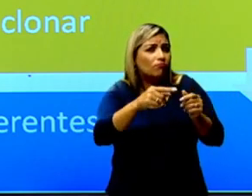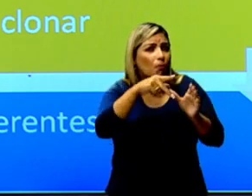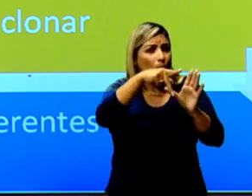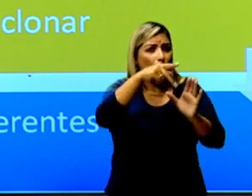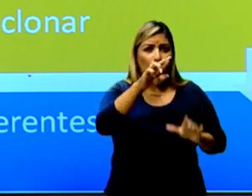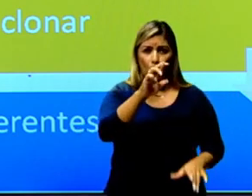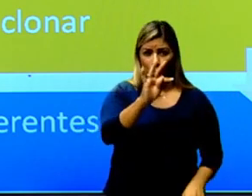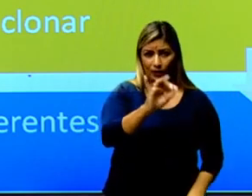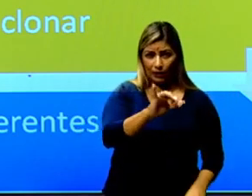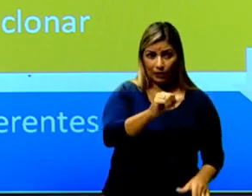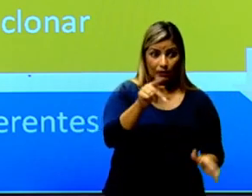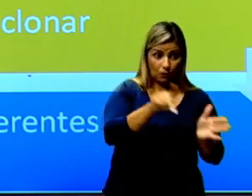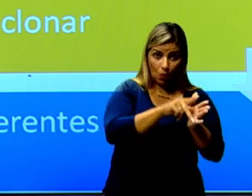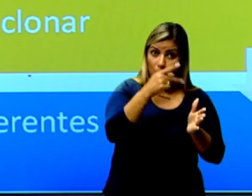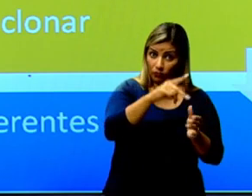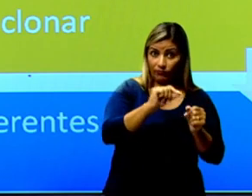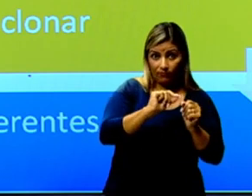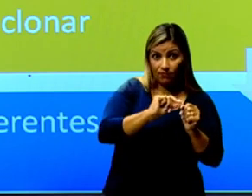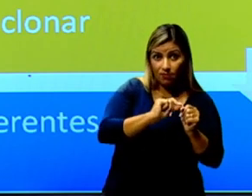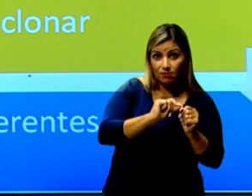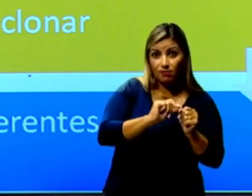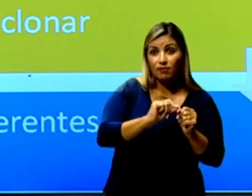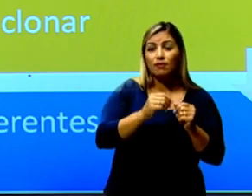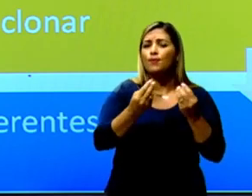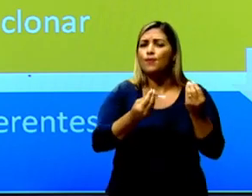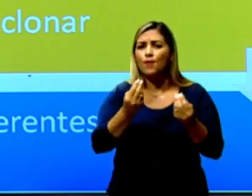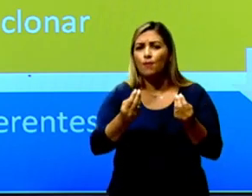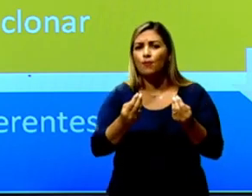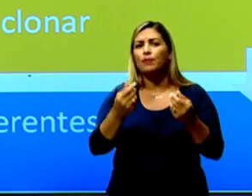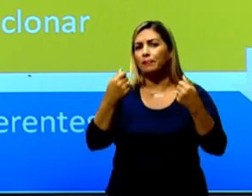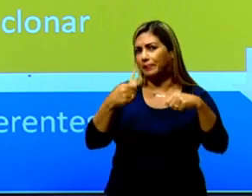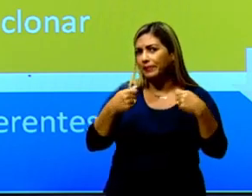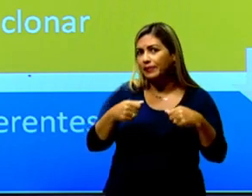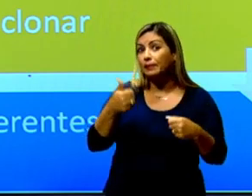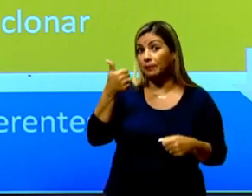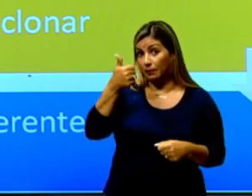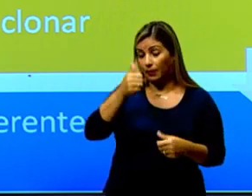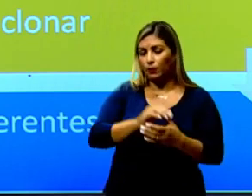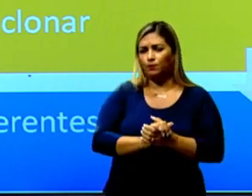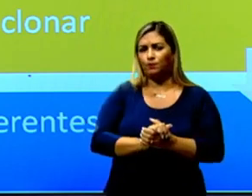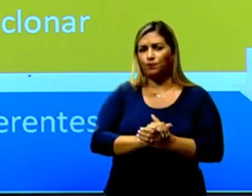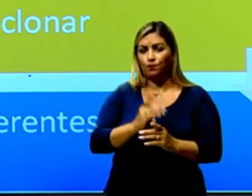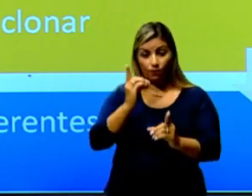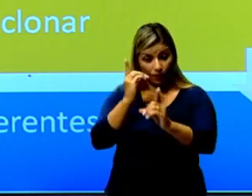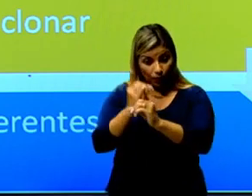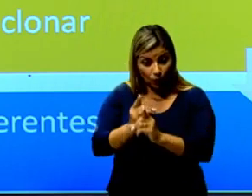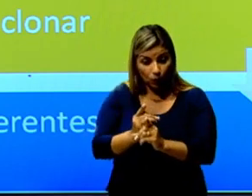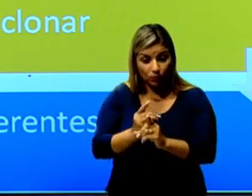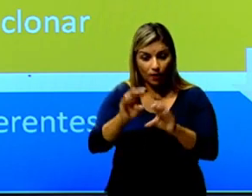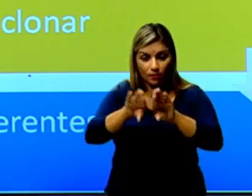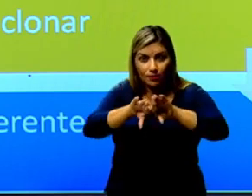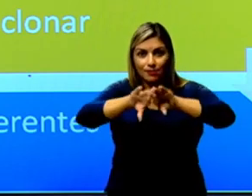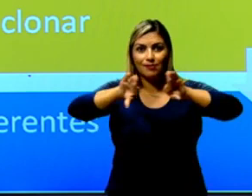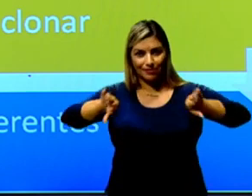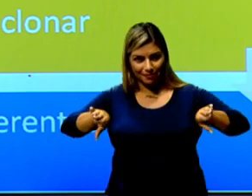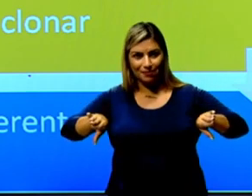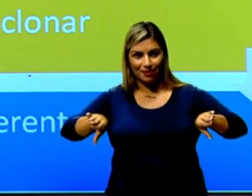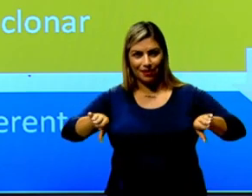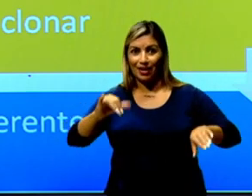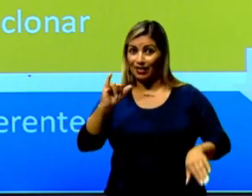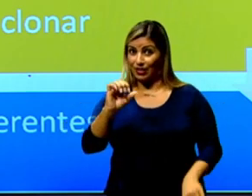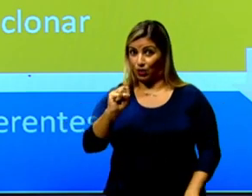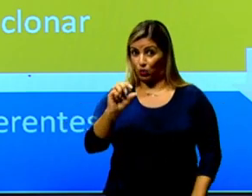proteínas que eles produzem. E, para isso, é necessário primeiro identificar e isolar o gene que se